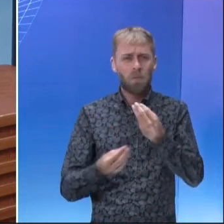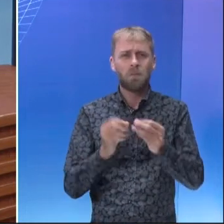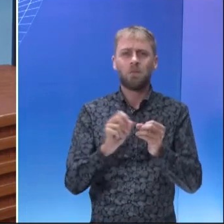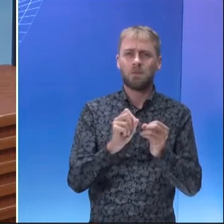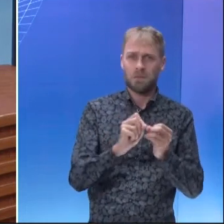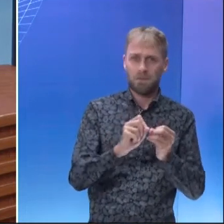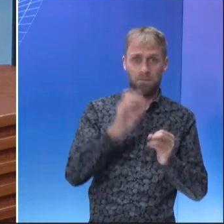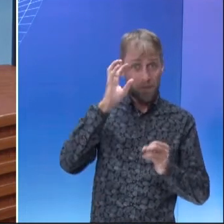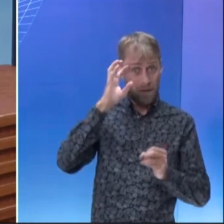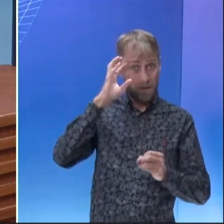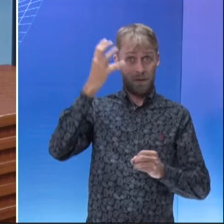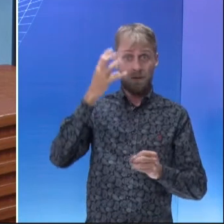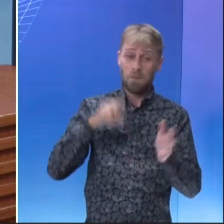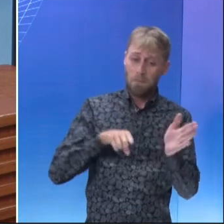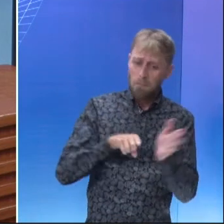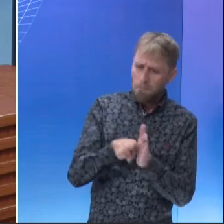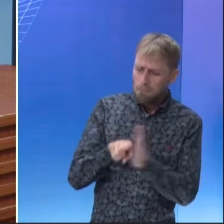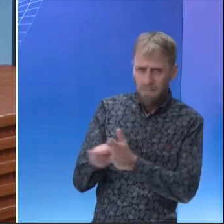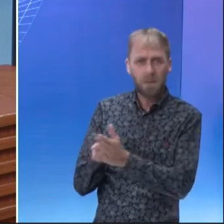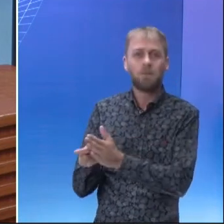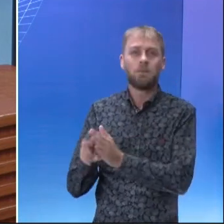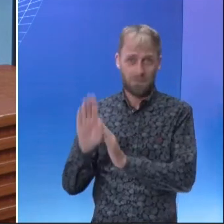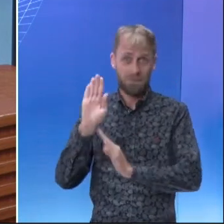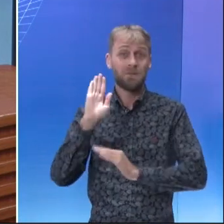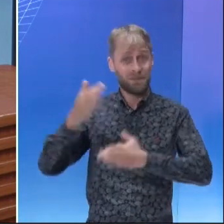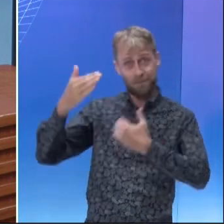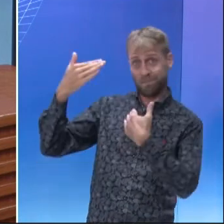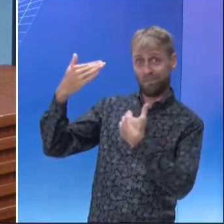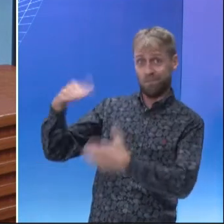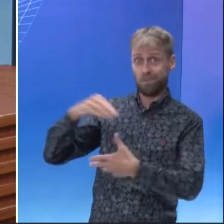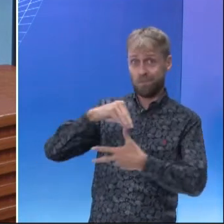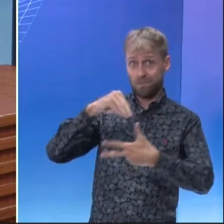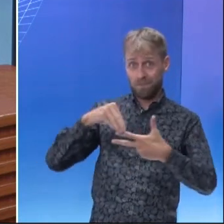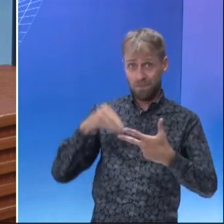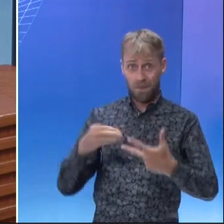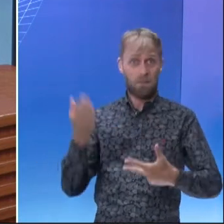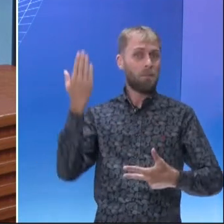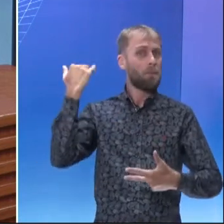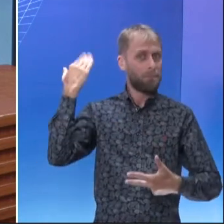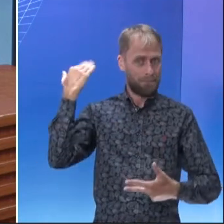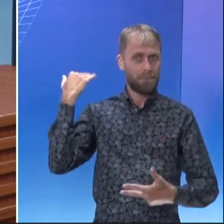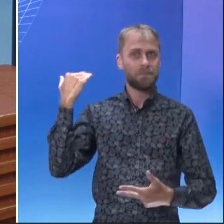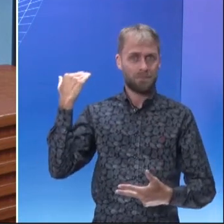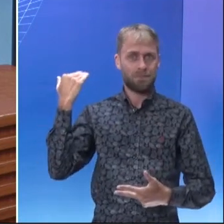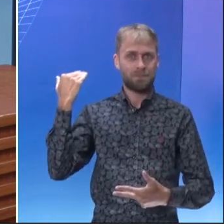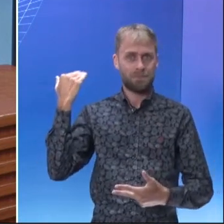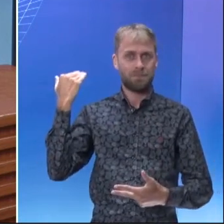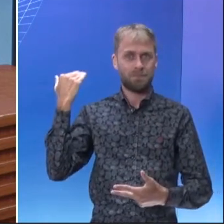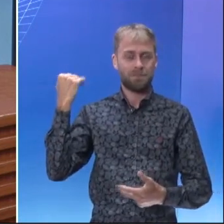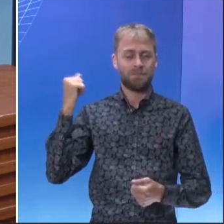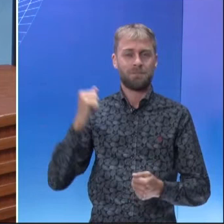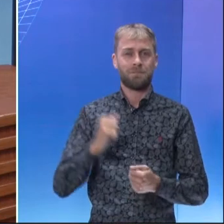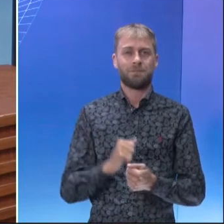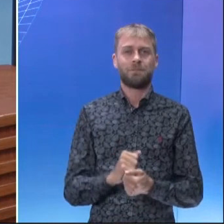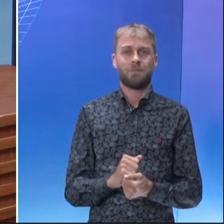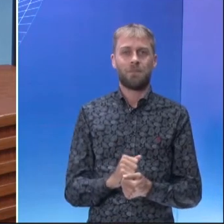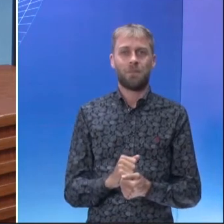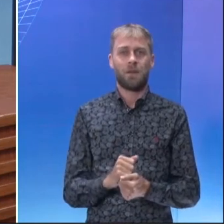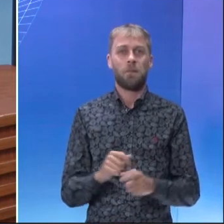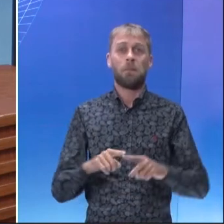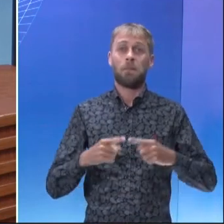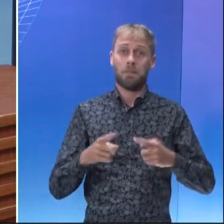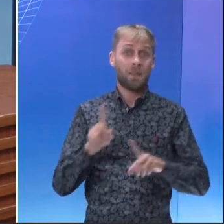questões de conteúdos que já caíram em outras provas do Enem e não